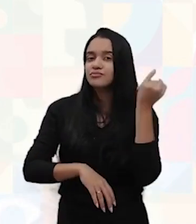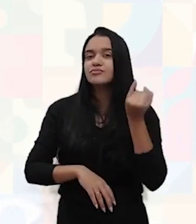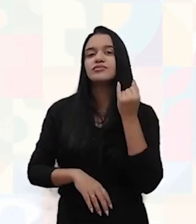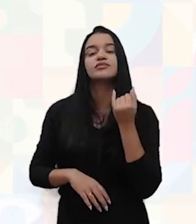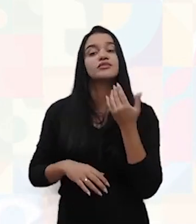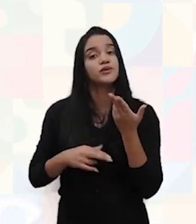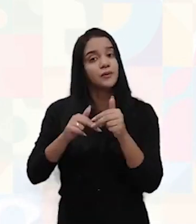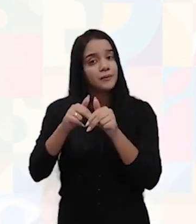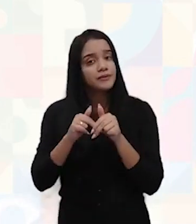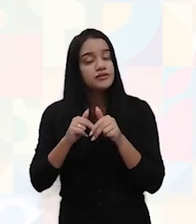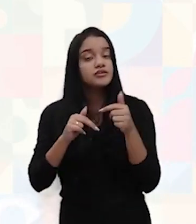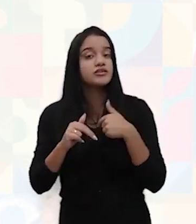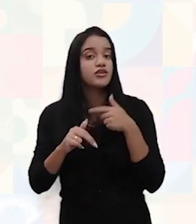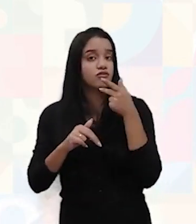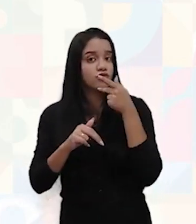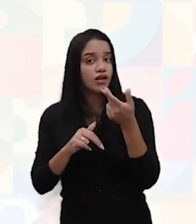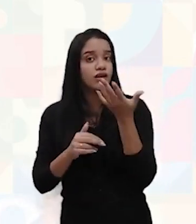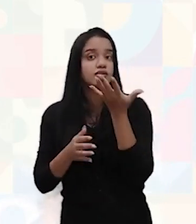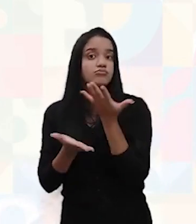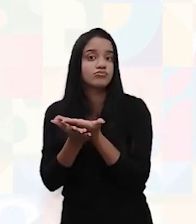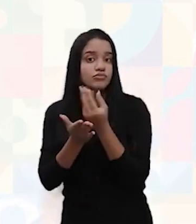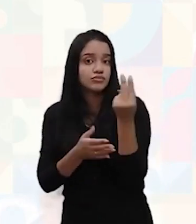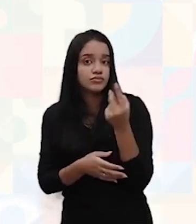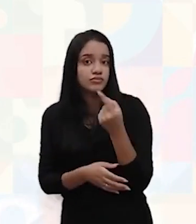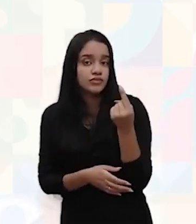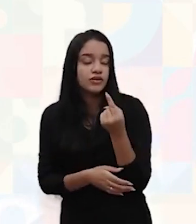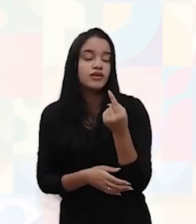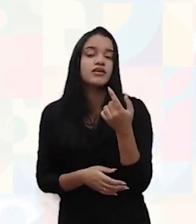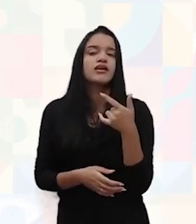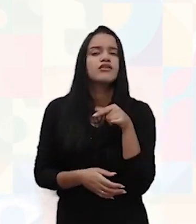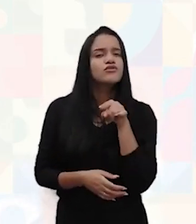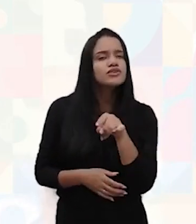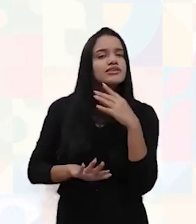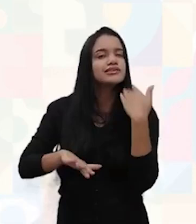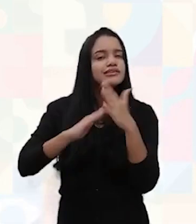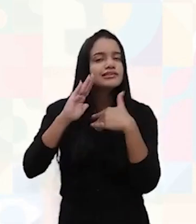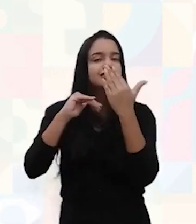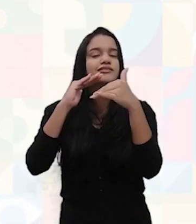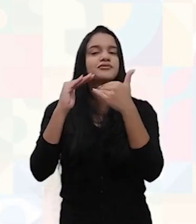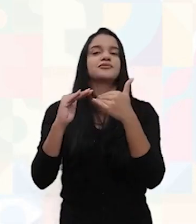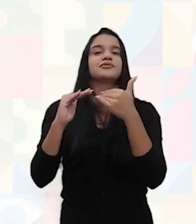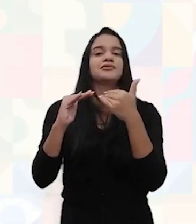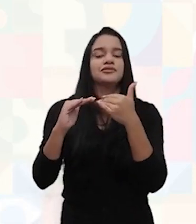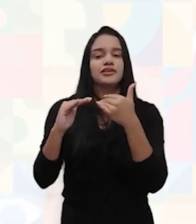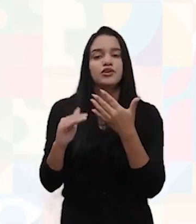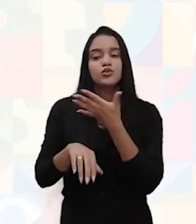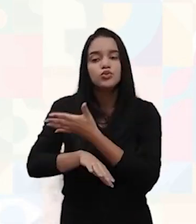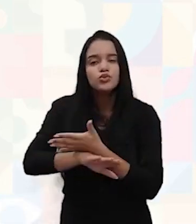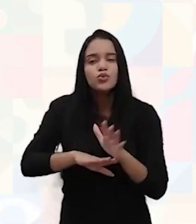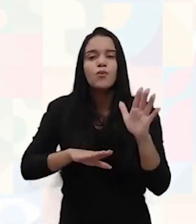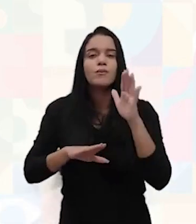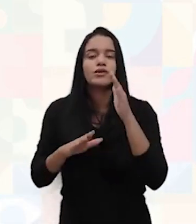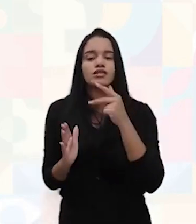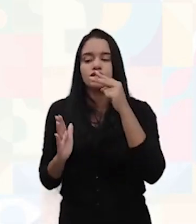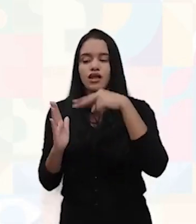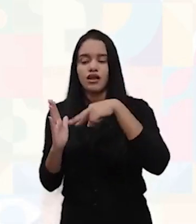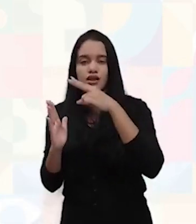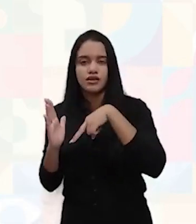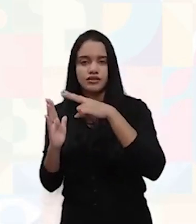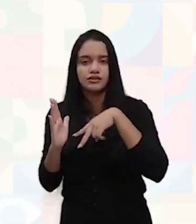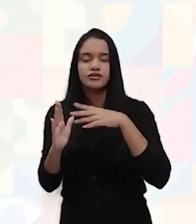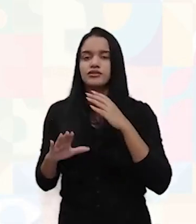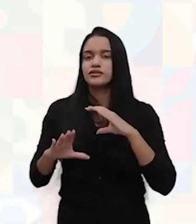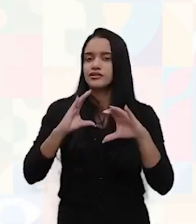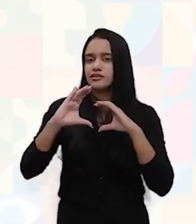Por isso que eu falei lá, na primeira unidade, em que você desenvolveu seu hábito da leitura. Porque à medida que você vai para canais de